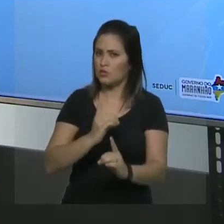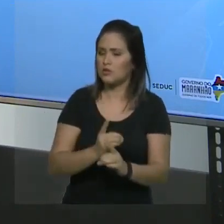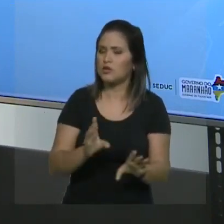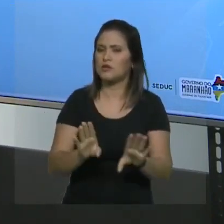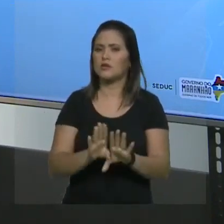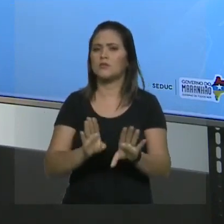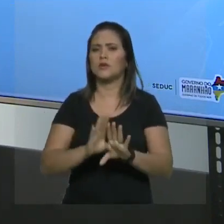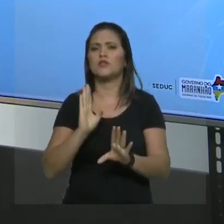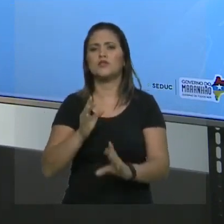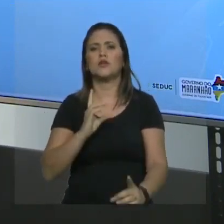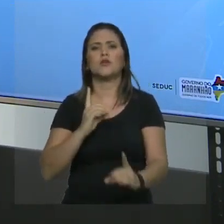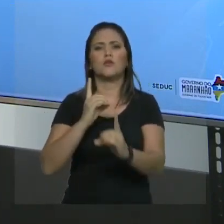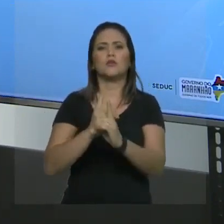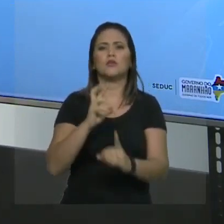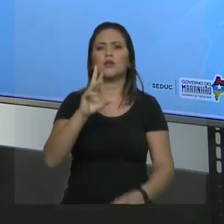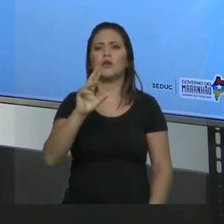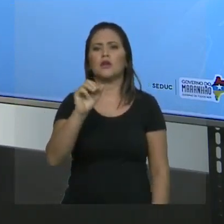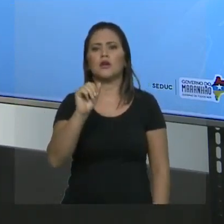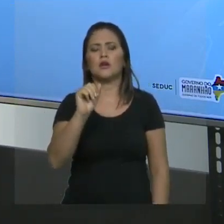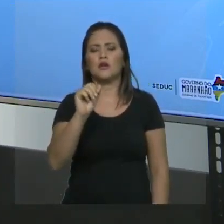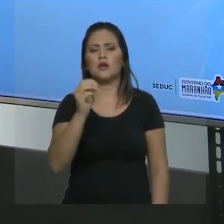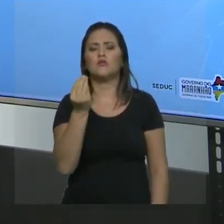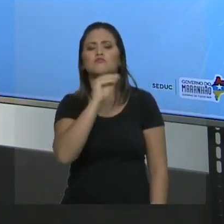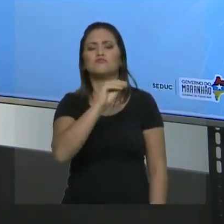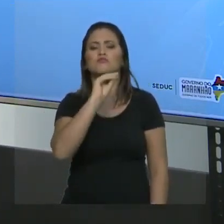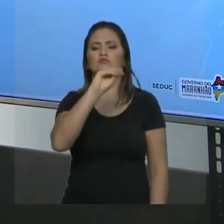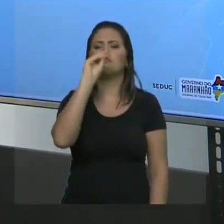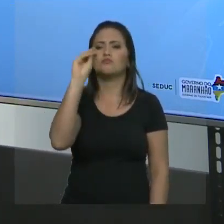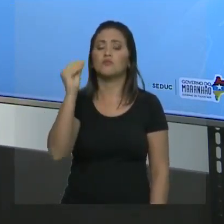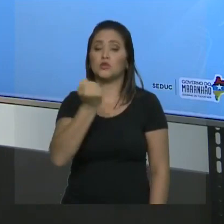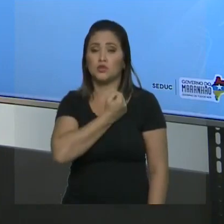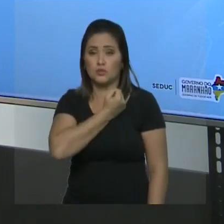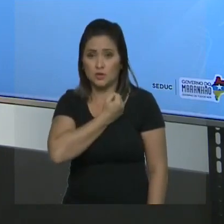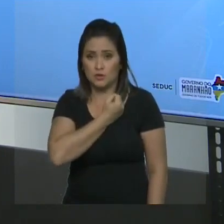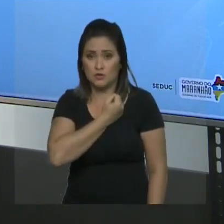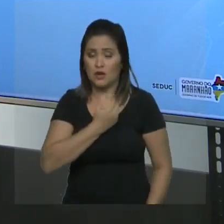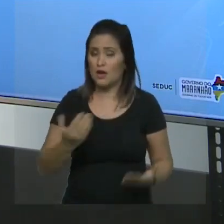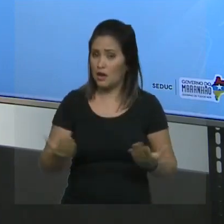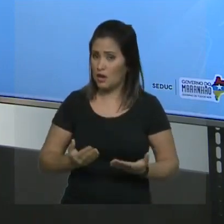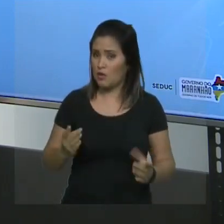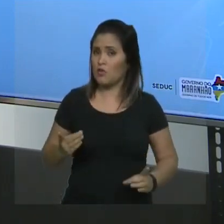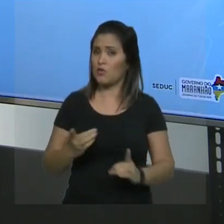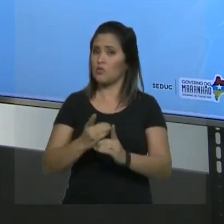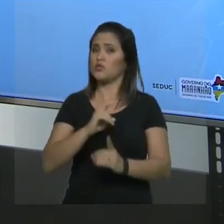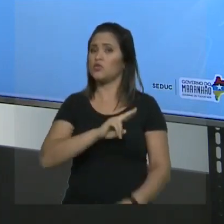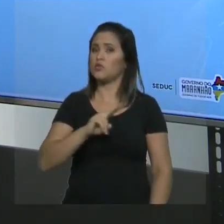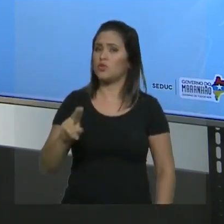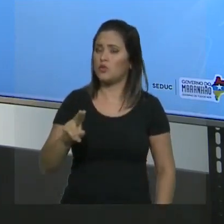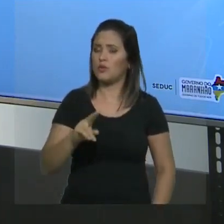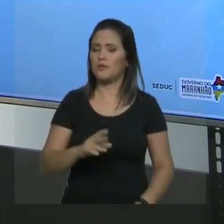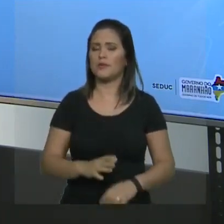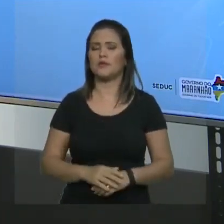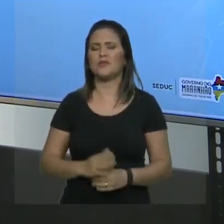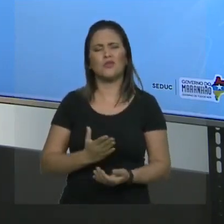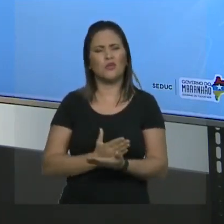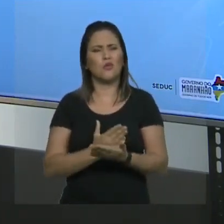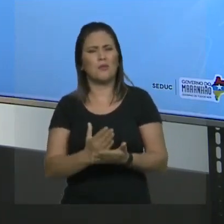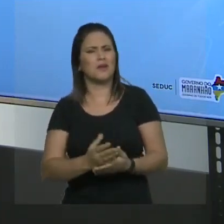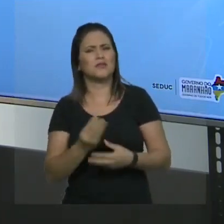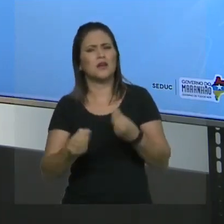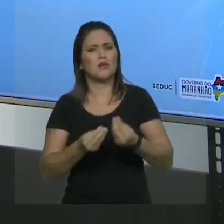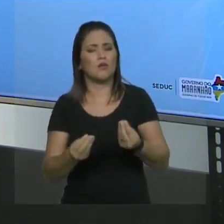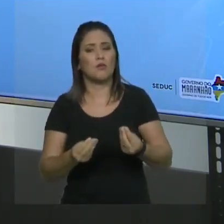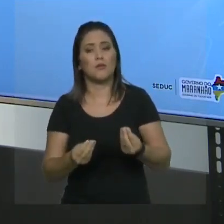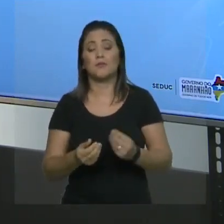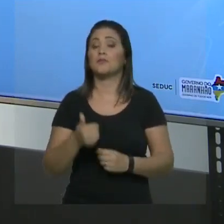numerei a cadeia principal. E agora? Agora eu vou dar o nome. Na hora de dar o nome, qual é a sequência, professor? Primeiro os